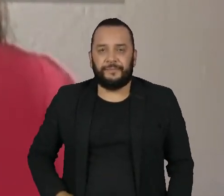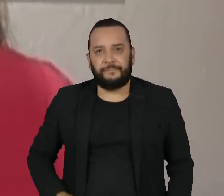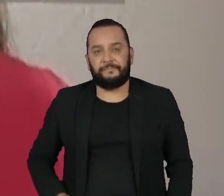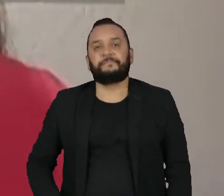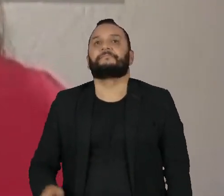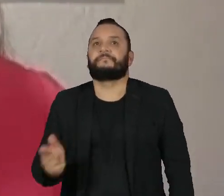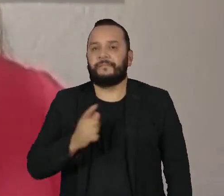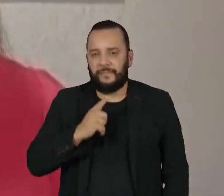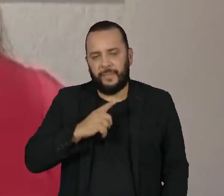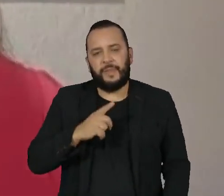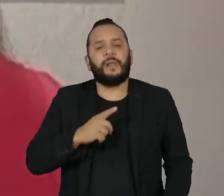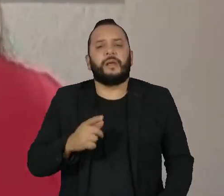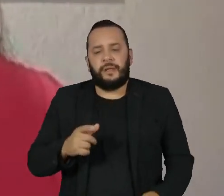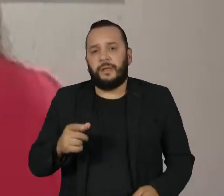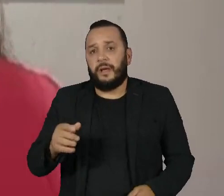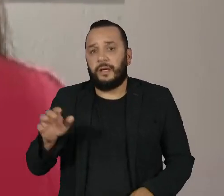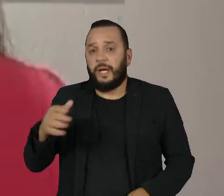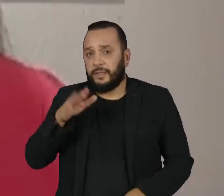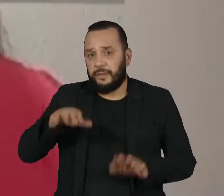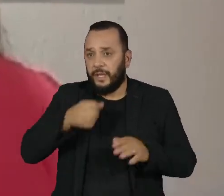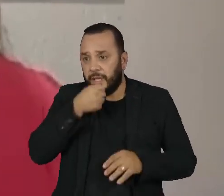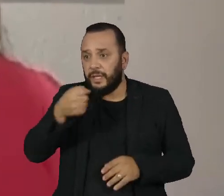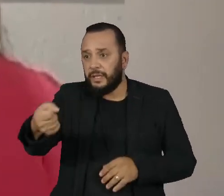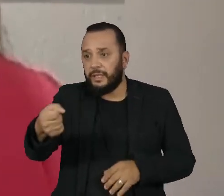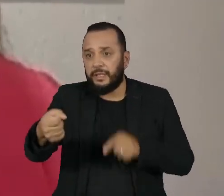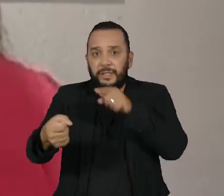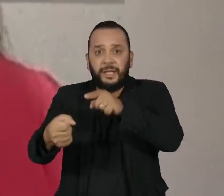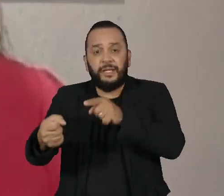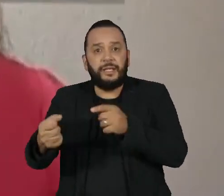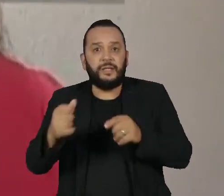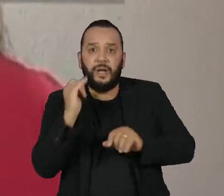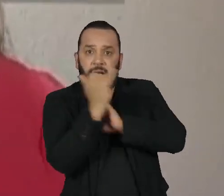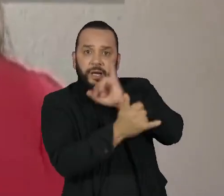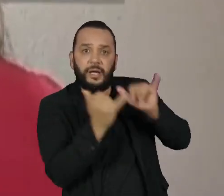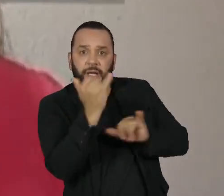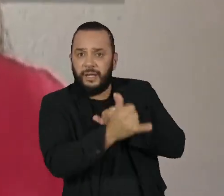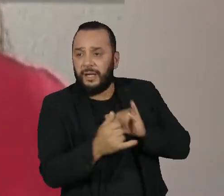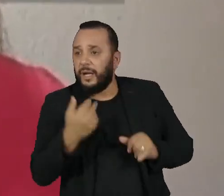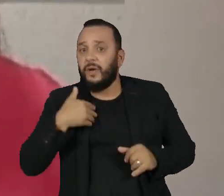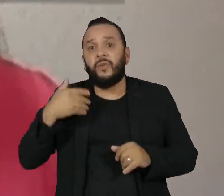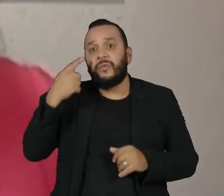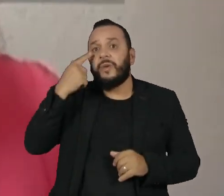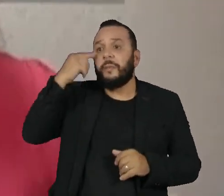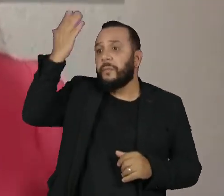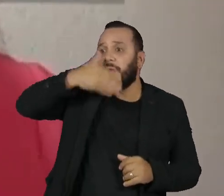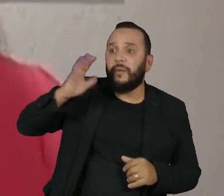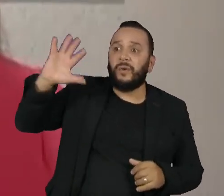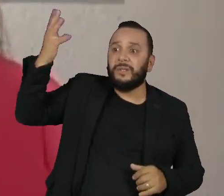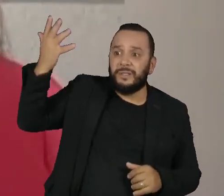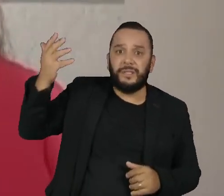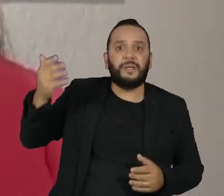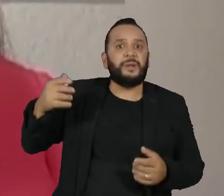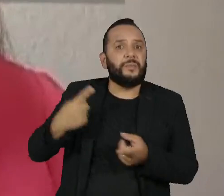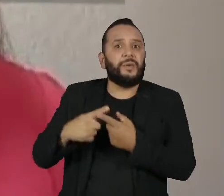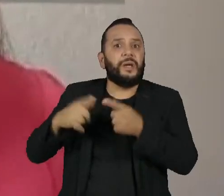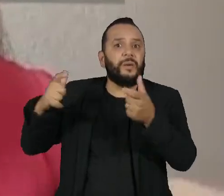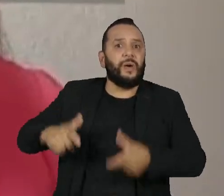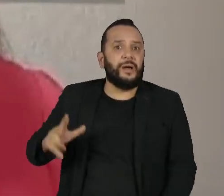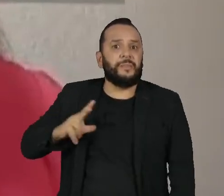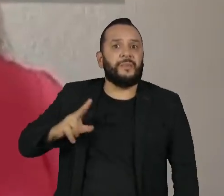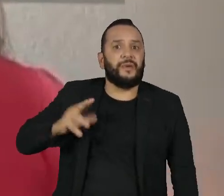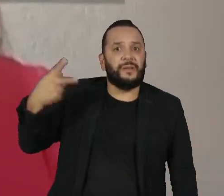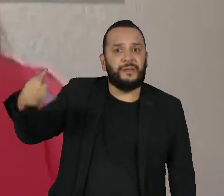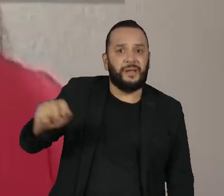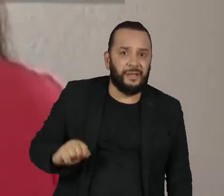Existem várias informações que o entrevistado fala que não podem ser checadas, porque são informações que aconteceram em lugares privados, em